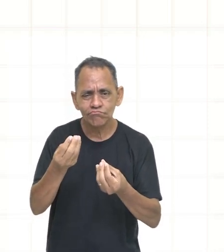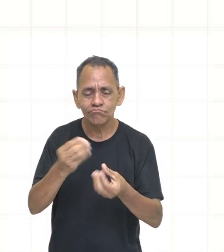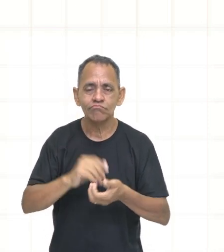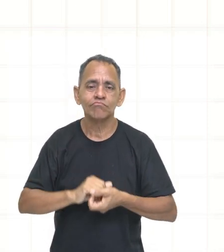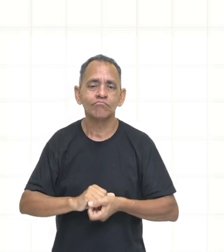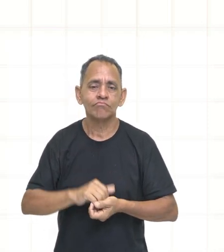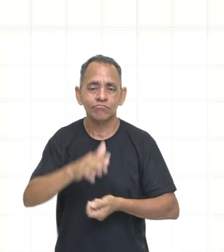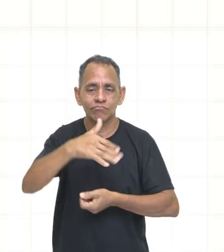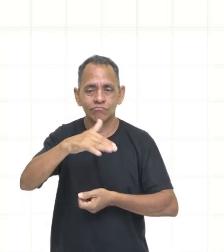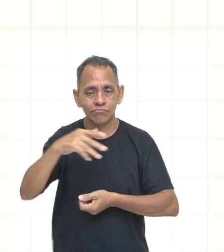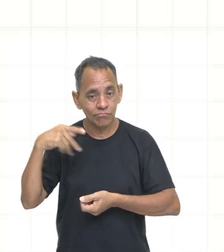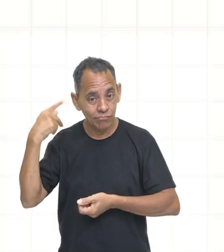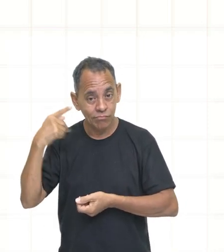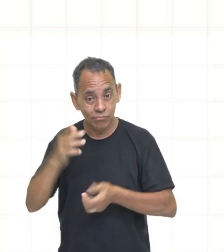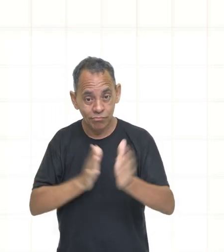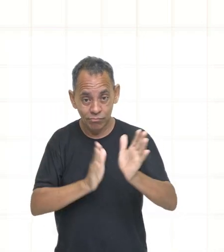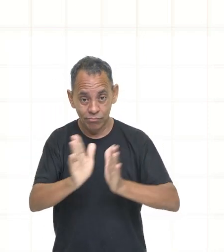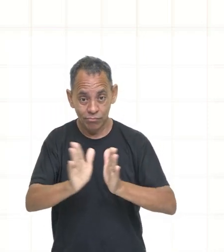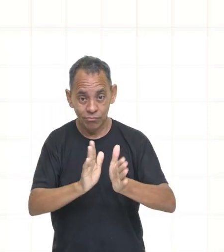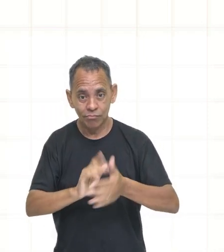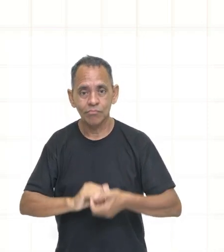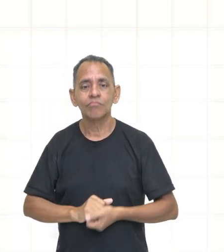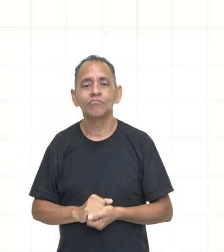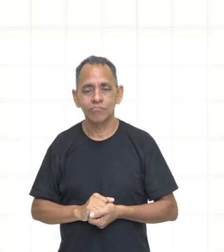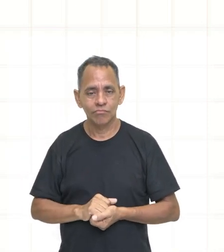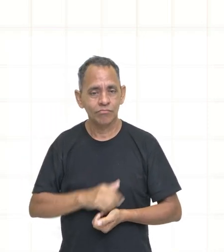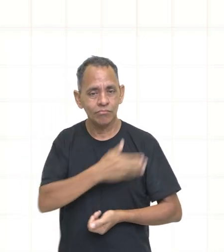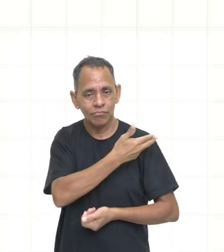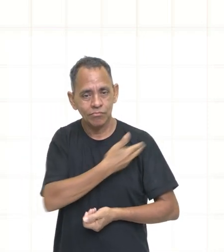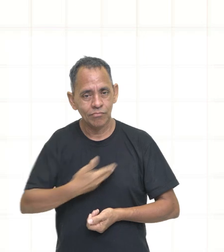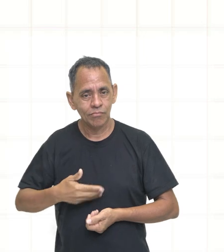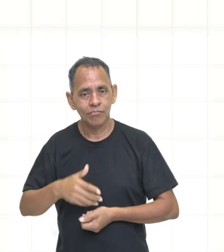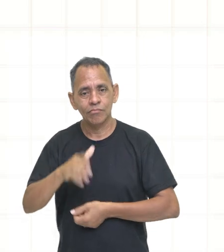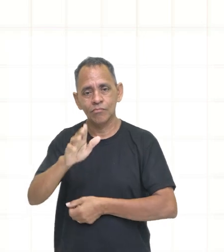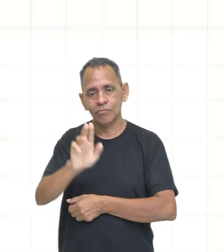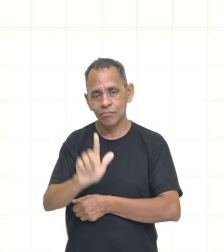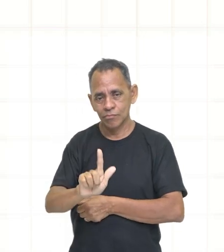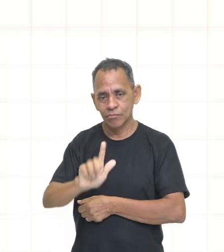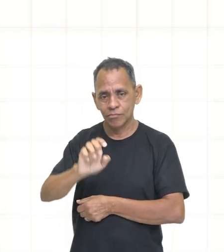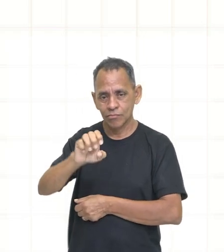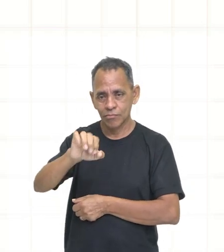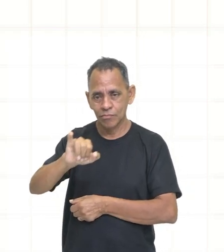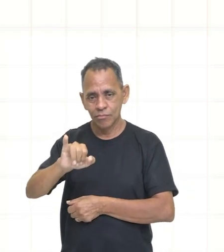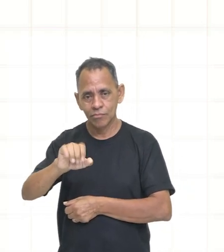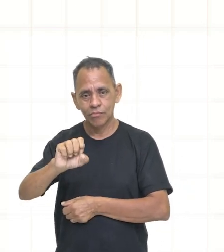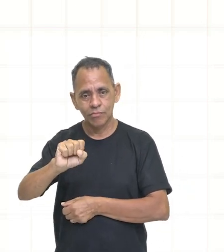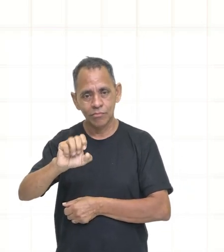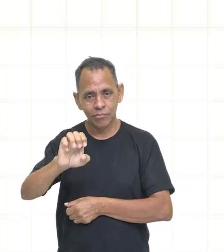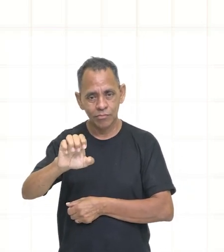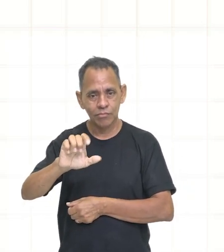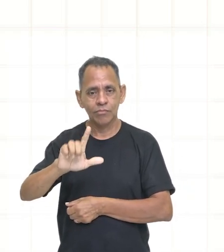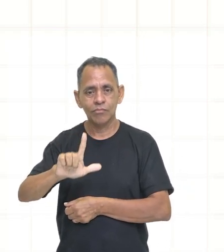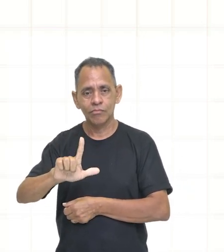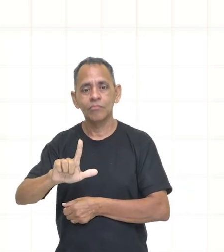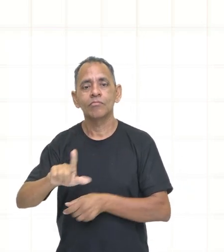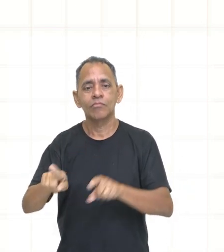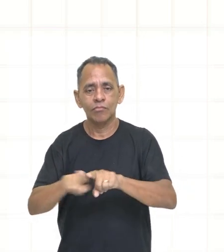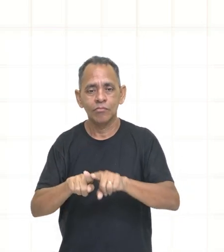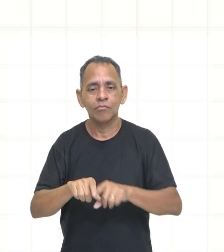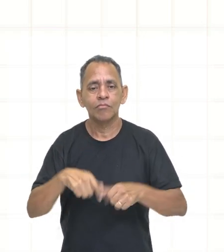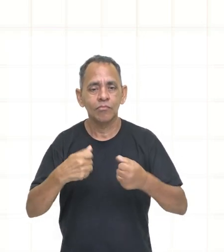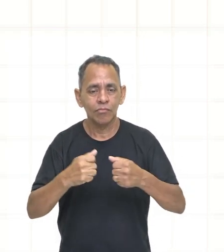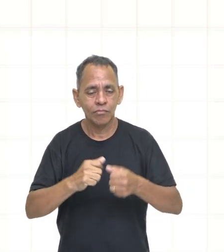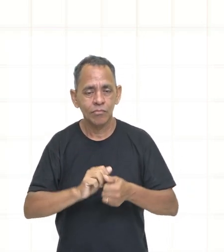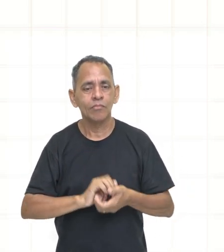Geisel foi que cunhou esse lema de que era necessário fazer uma transição, até porque os próprios militares sabiam que não